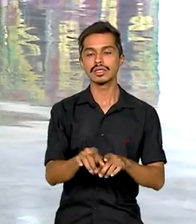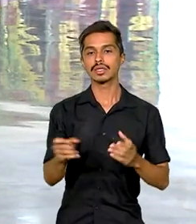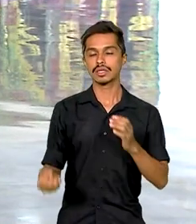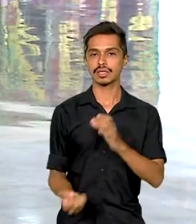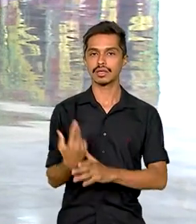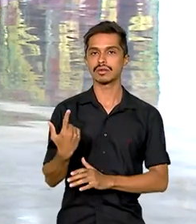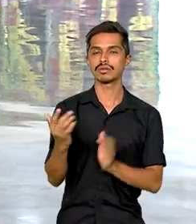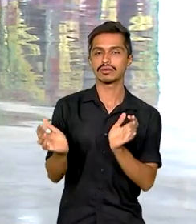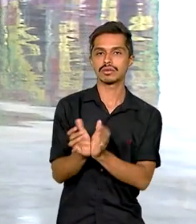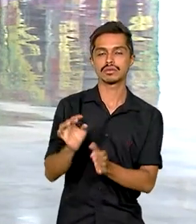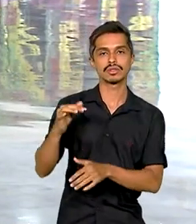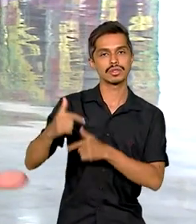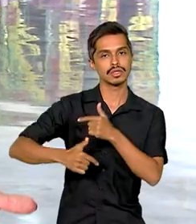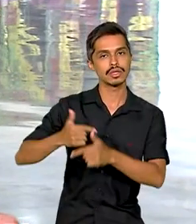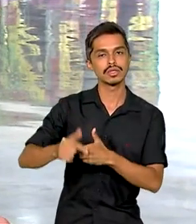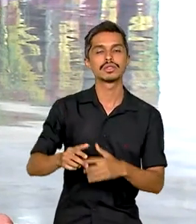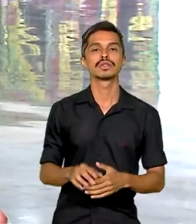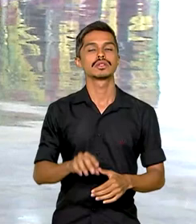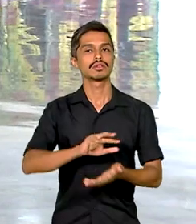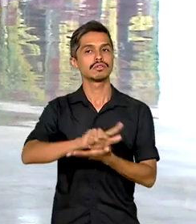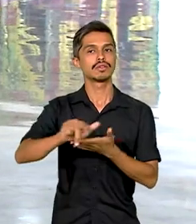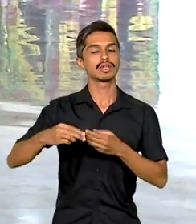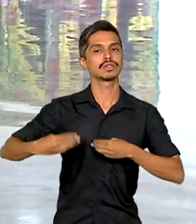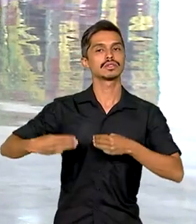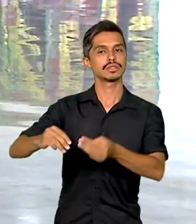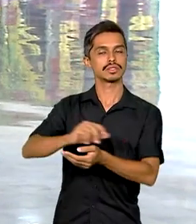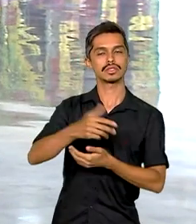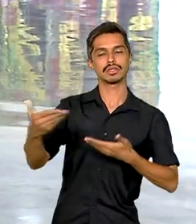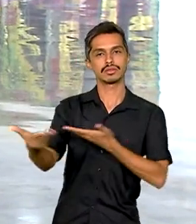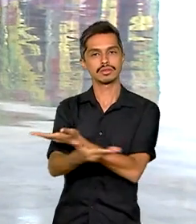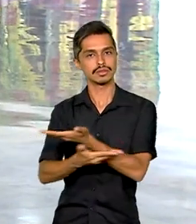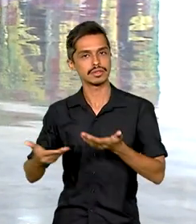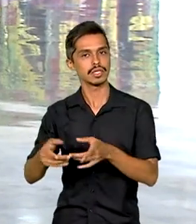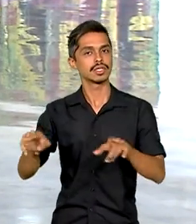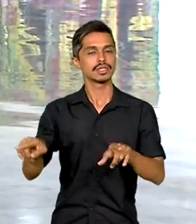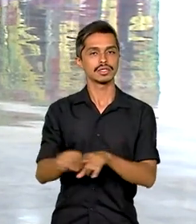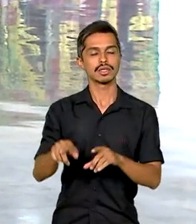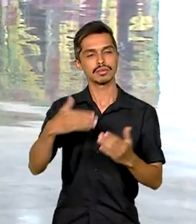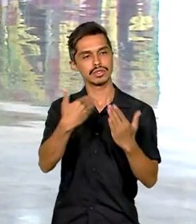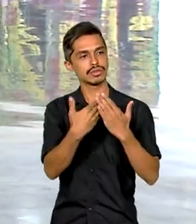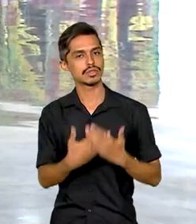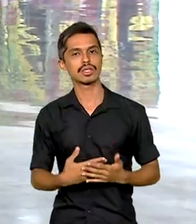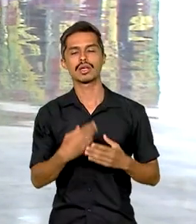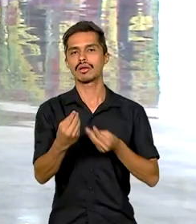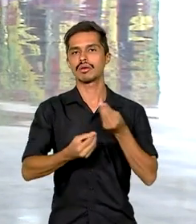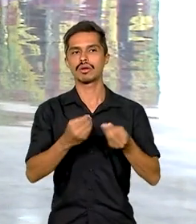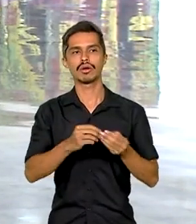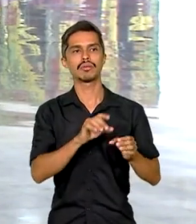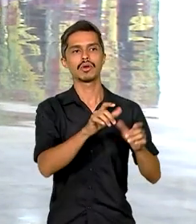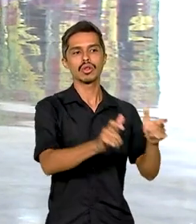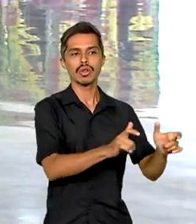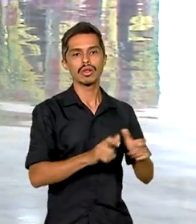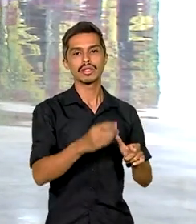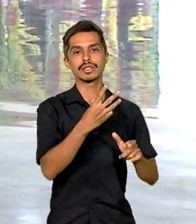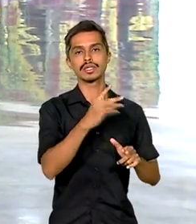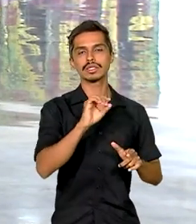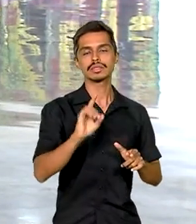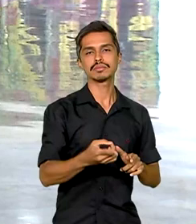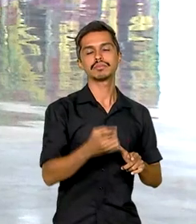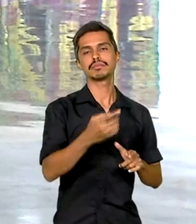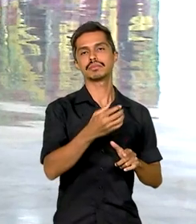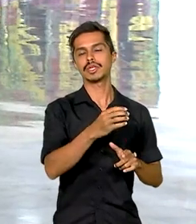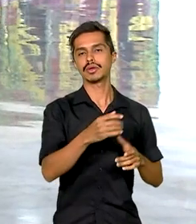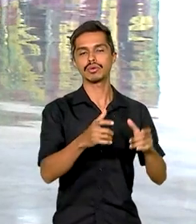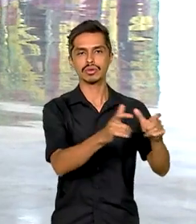grupo de trabalho envolvendo vários ministérios para estudar a destinação dos mais de 3 mil imóveis do INSS,